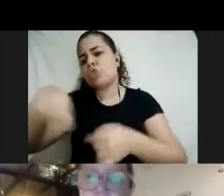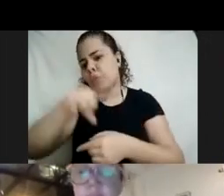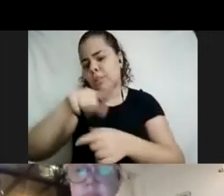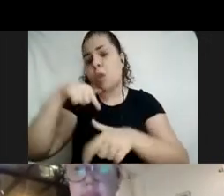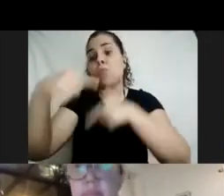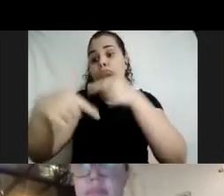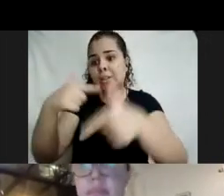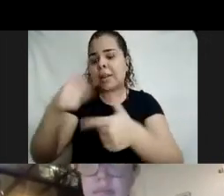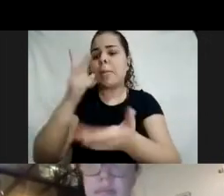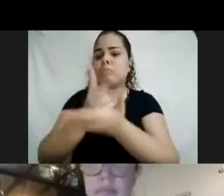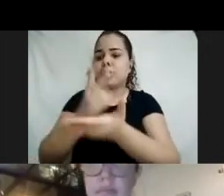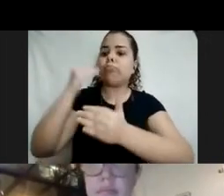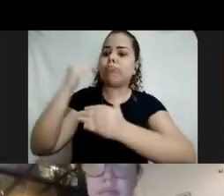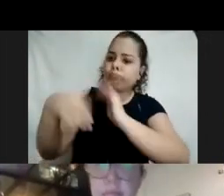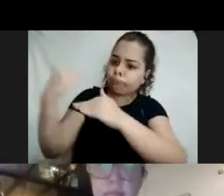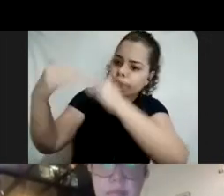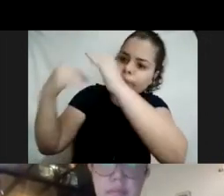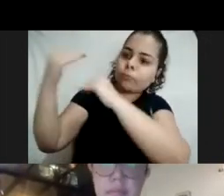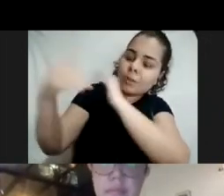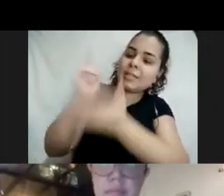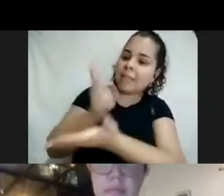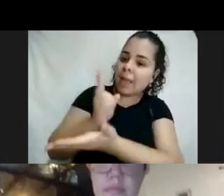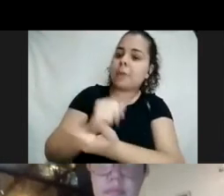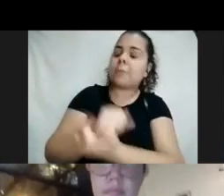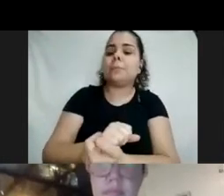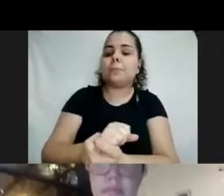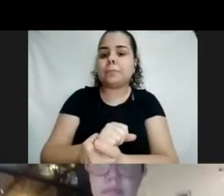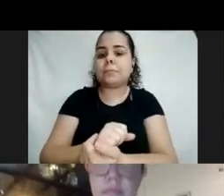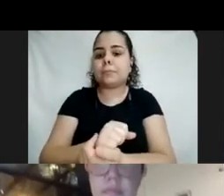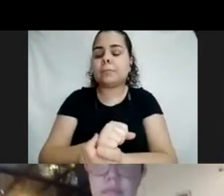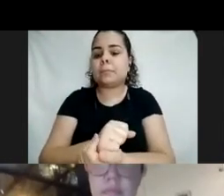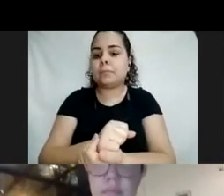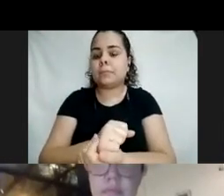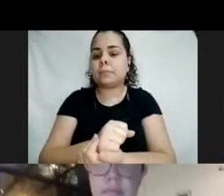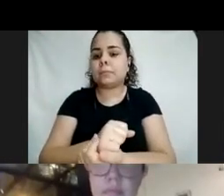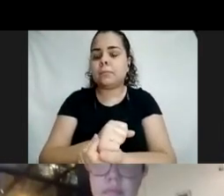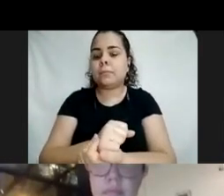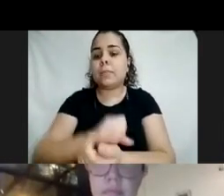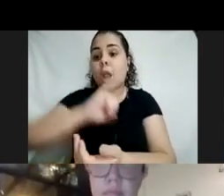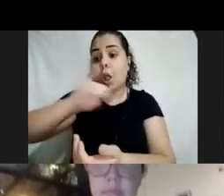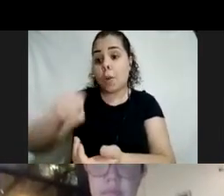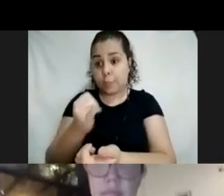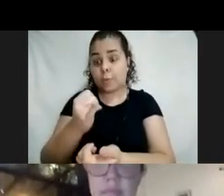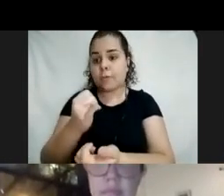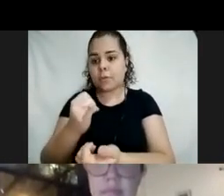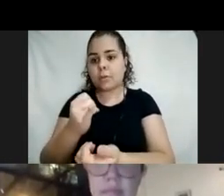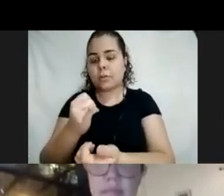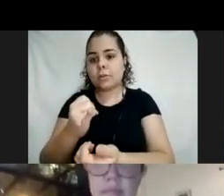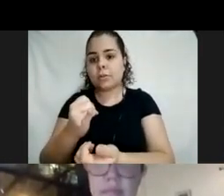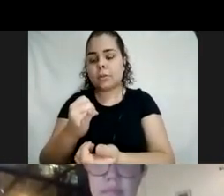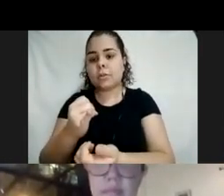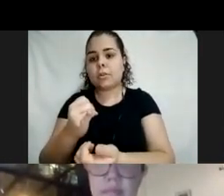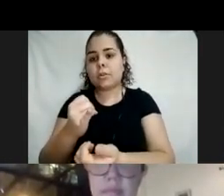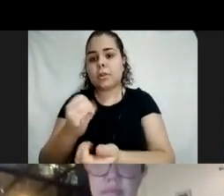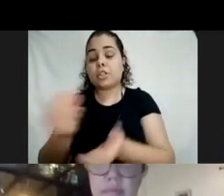evolução, nada é um ponto final. A gente vai subir, aí aproveitando só então uma última coisa, a gente vai subir uma